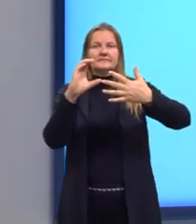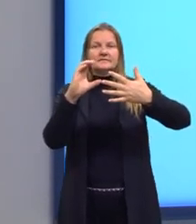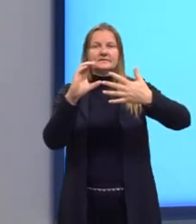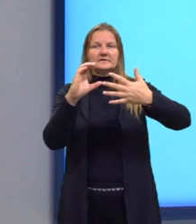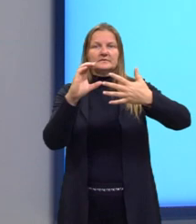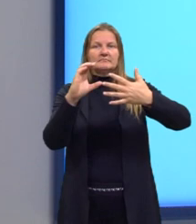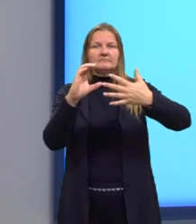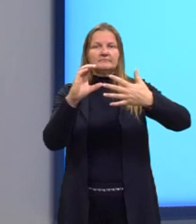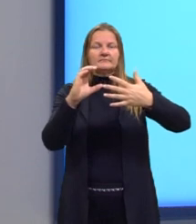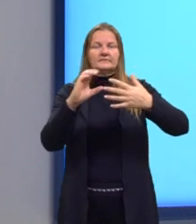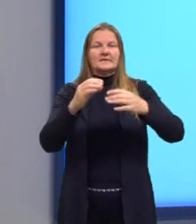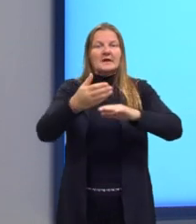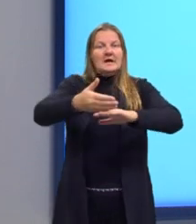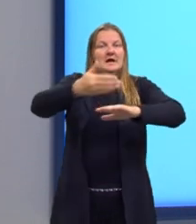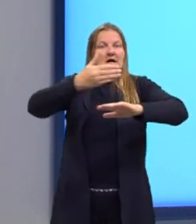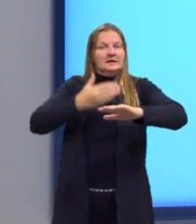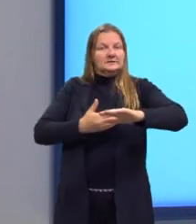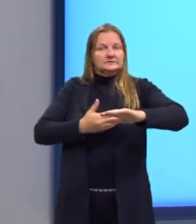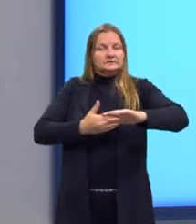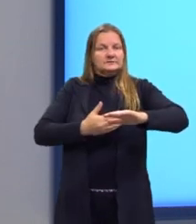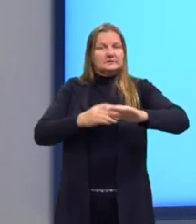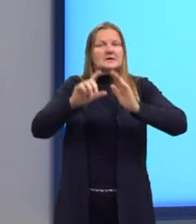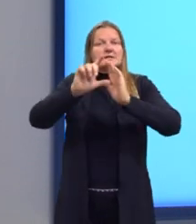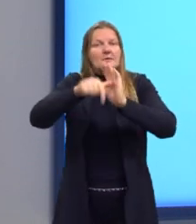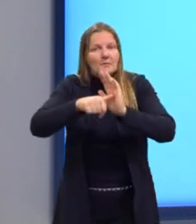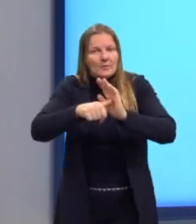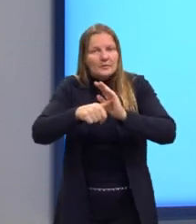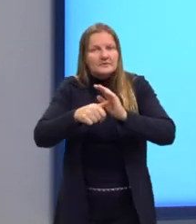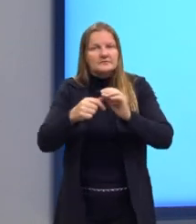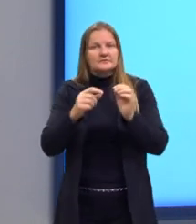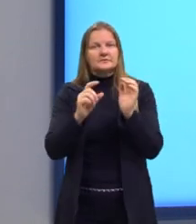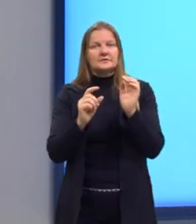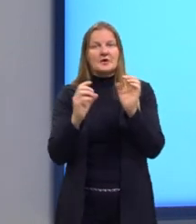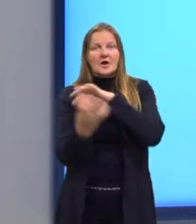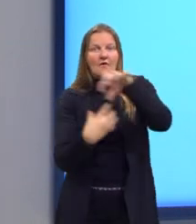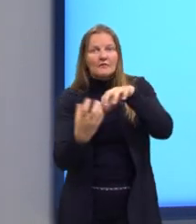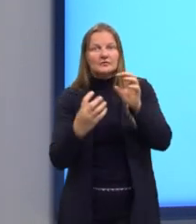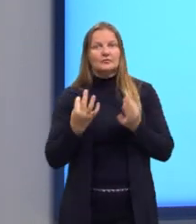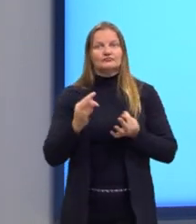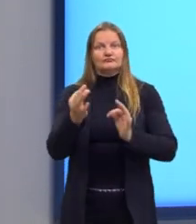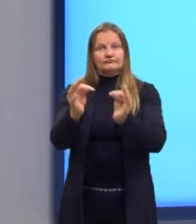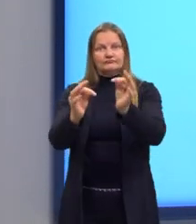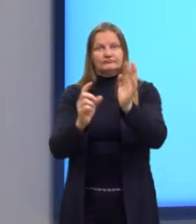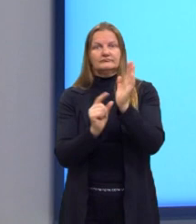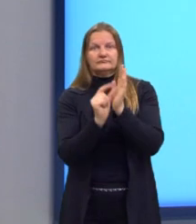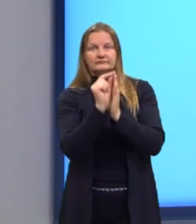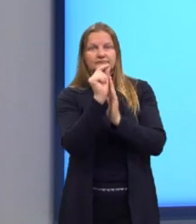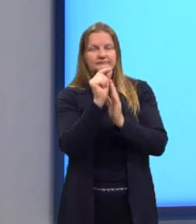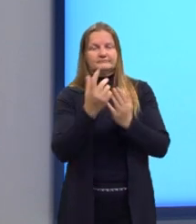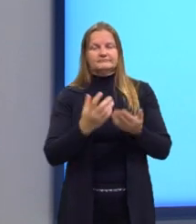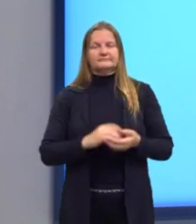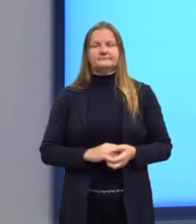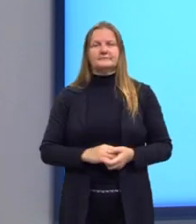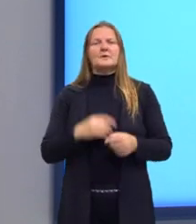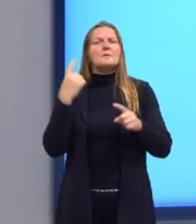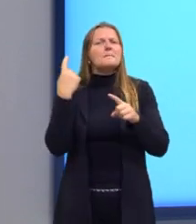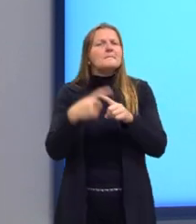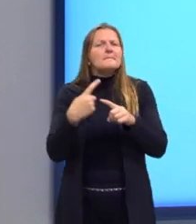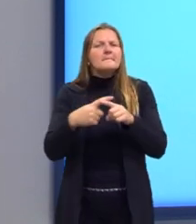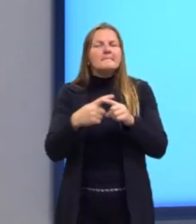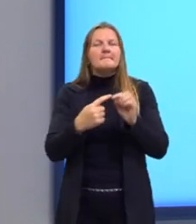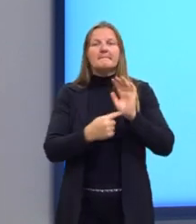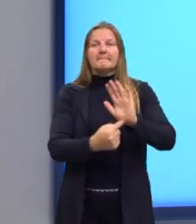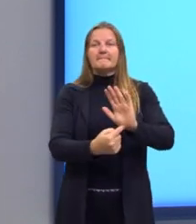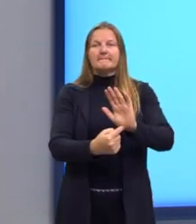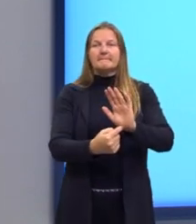pré e pós evolução digital. Mas, professora, por que você trouxe isso? Que é uma questão